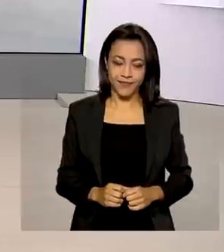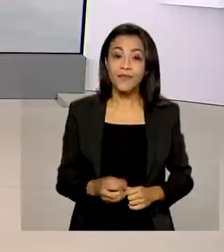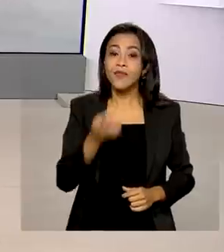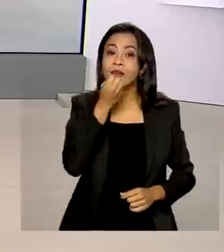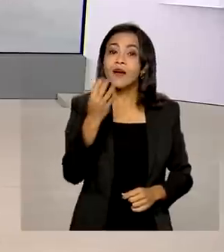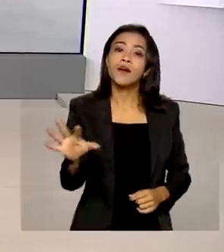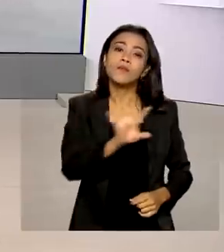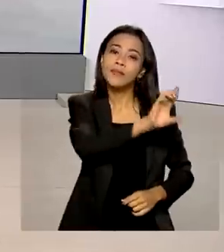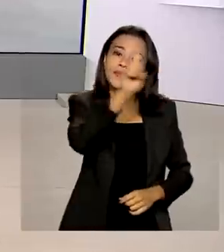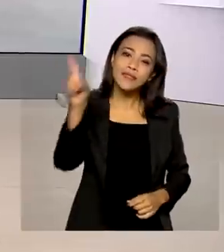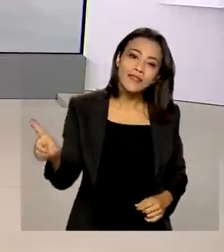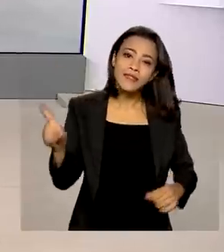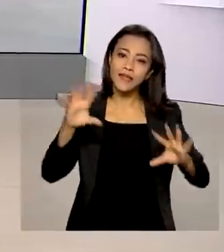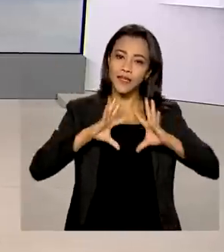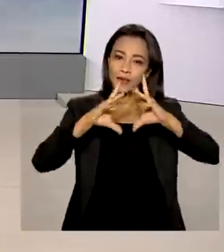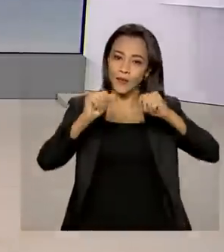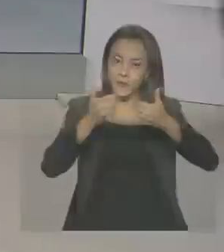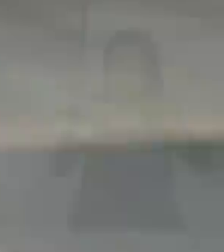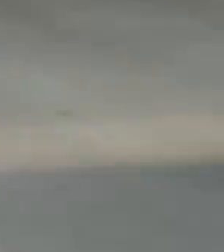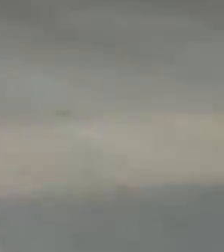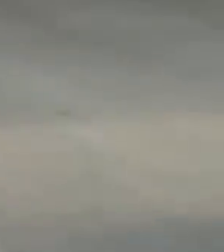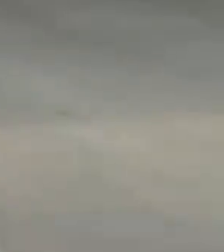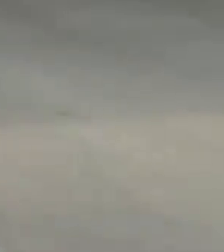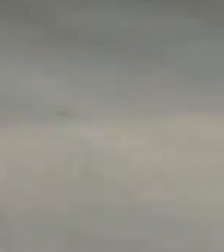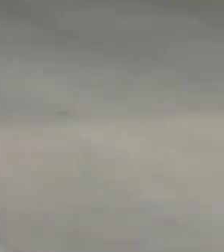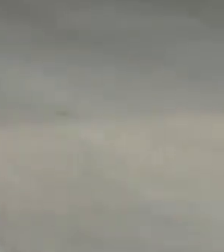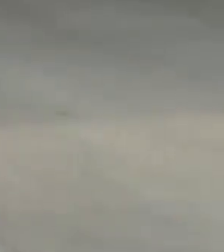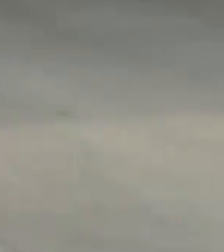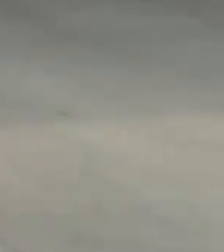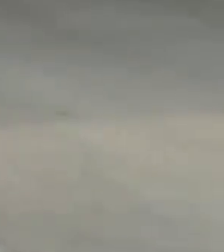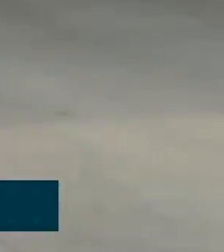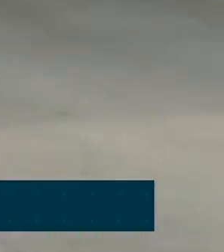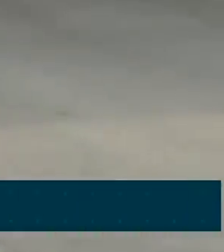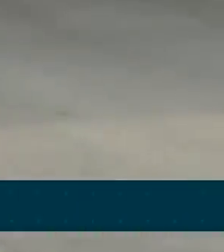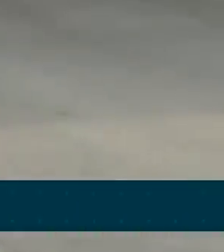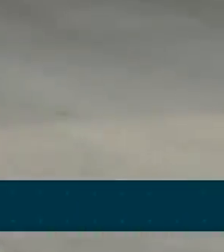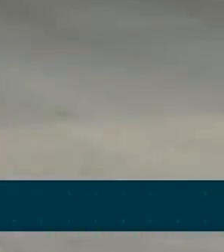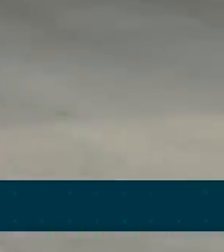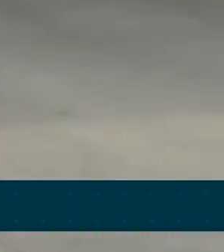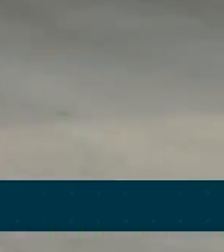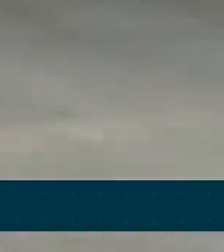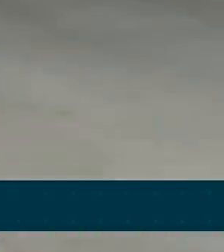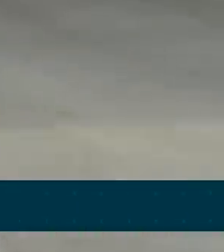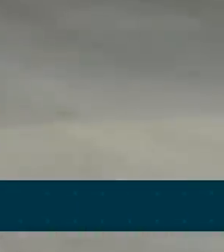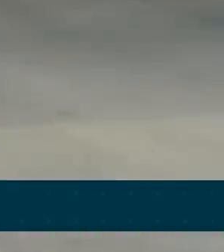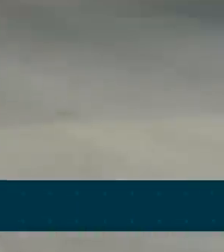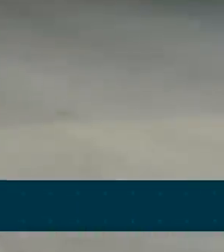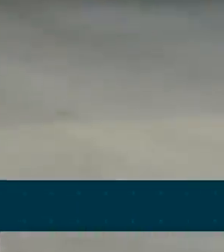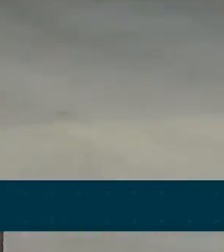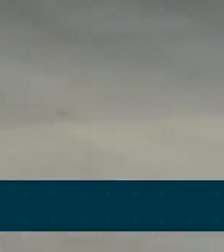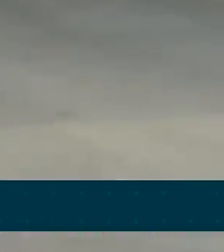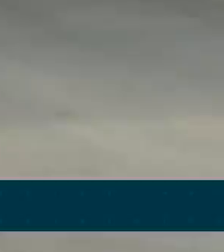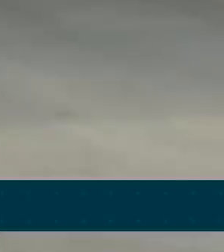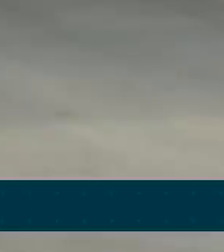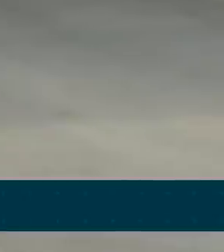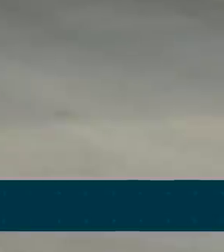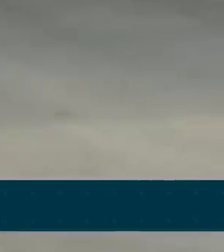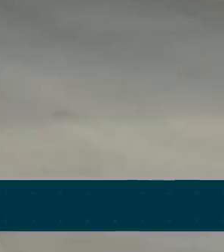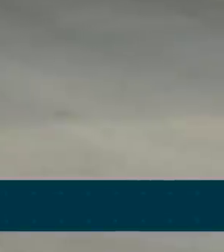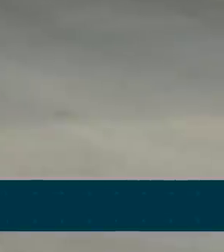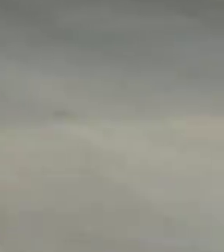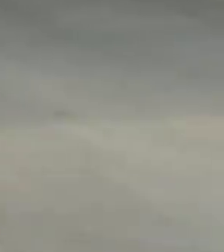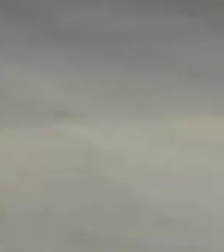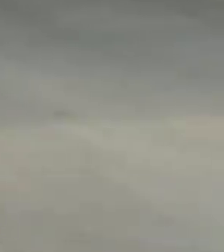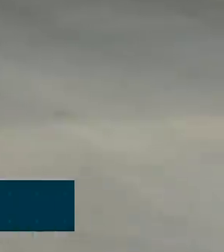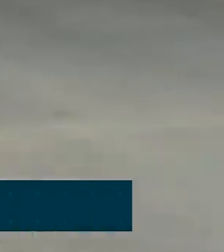Bom dia, Mara. Bom dia a todos. Exatamente, os postos vão ter que divulgar os preços que praticavam no dia 22 de junho deste ano,